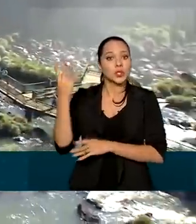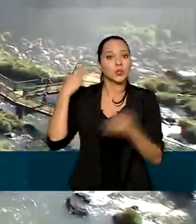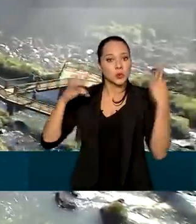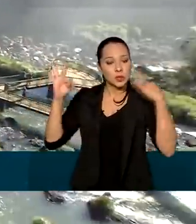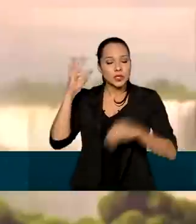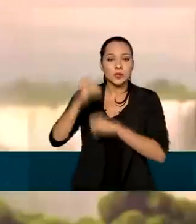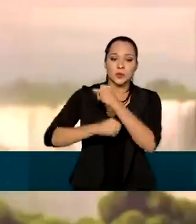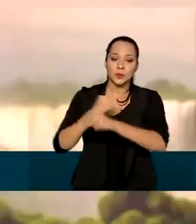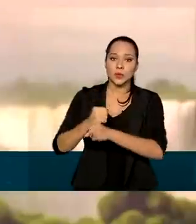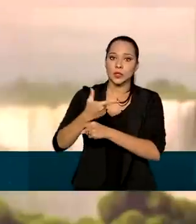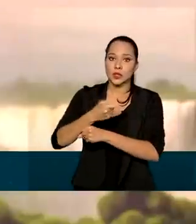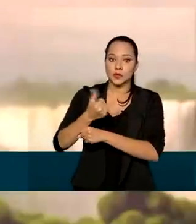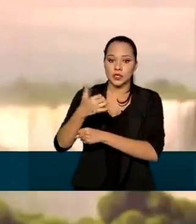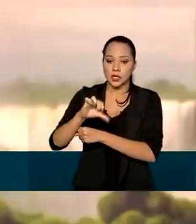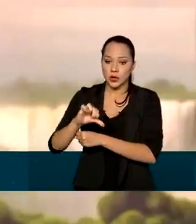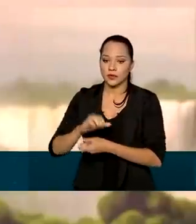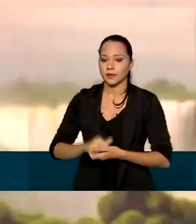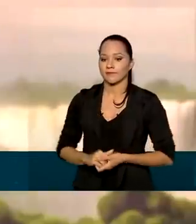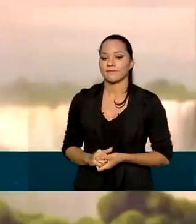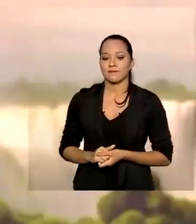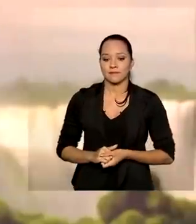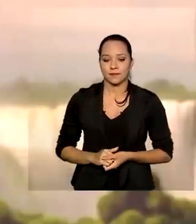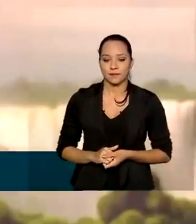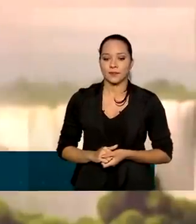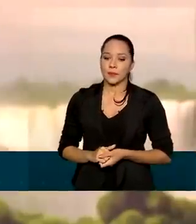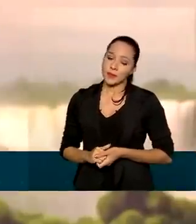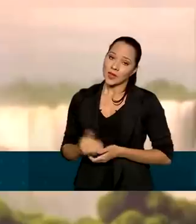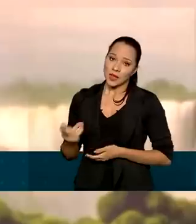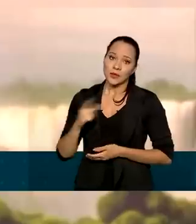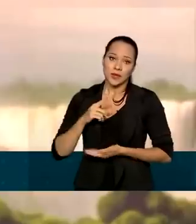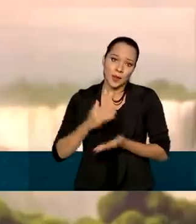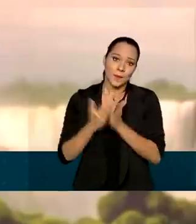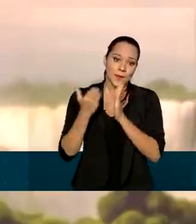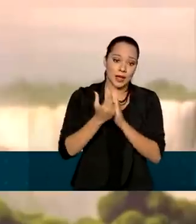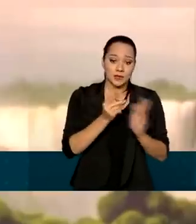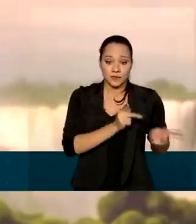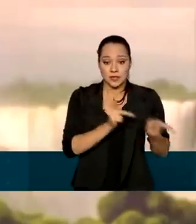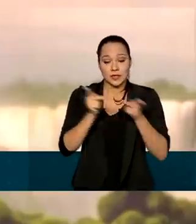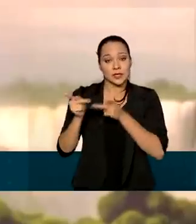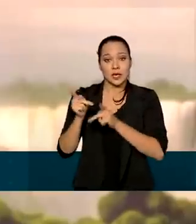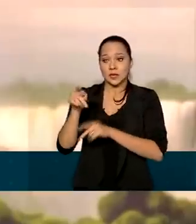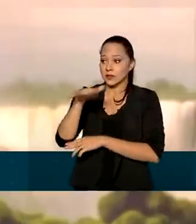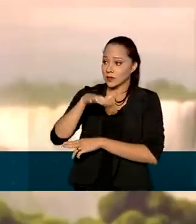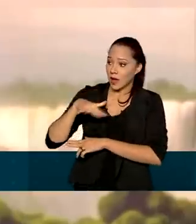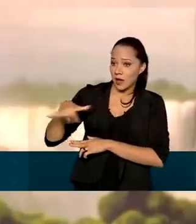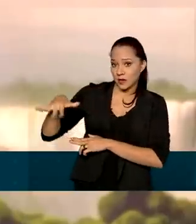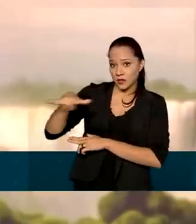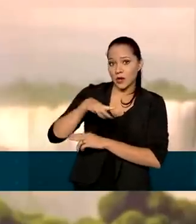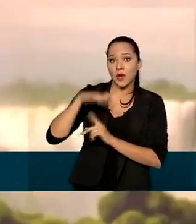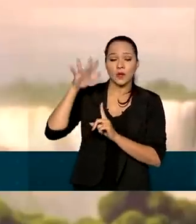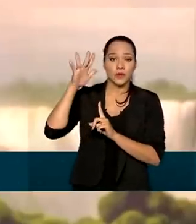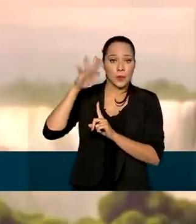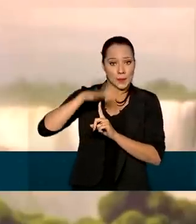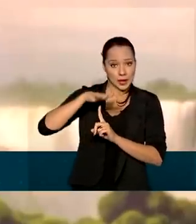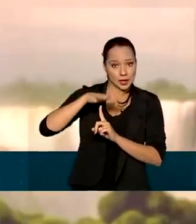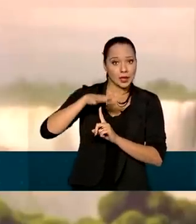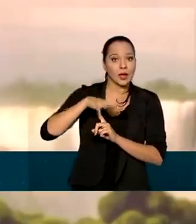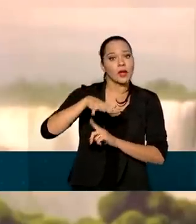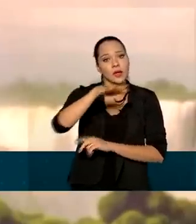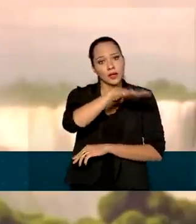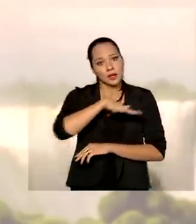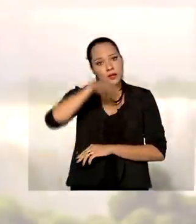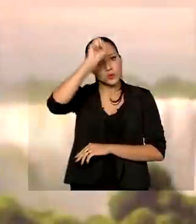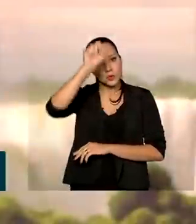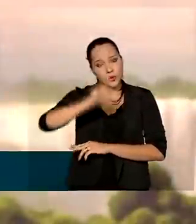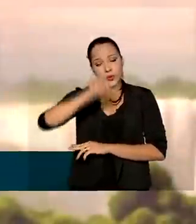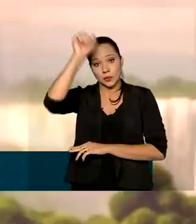2019. Estamos recebendo mais visitantes da região do Paraná e região sul do